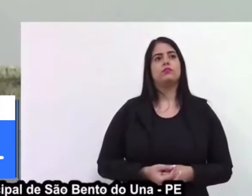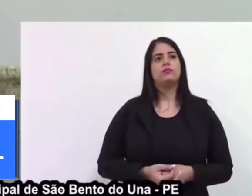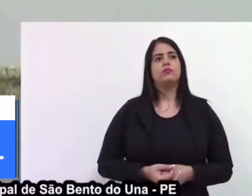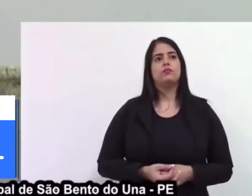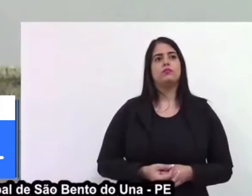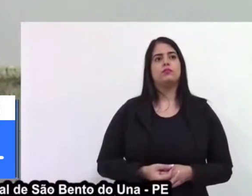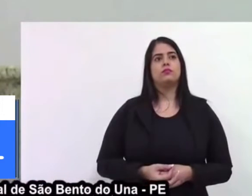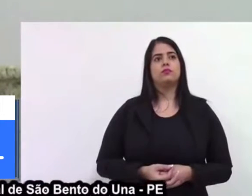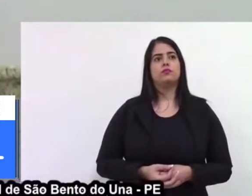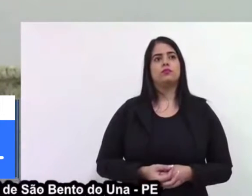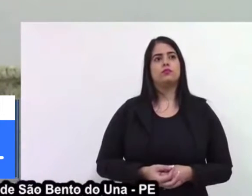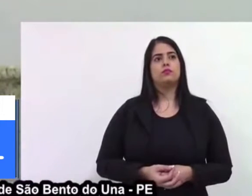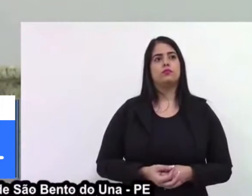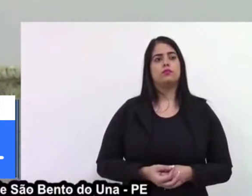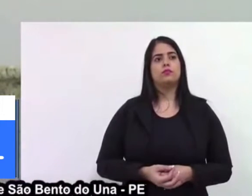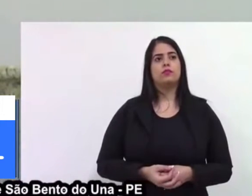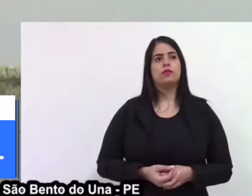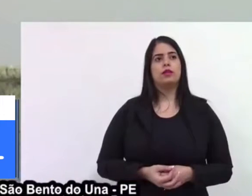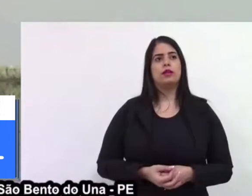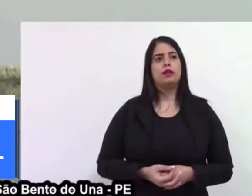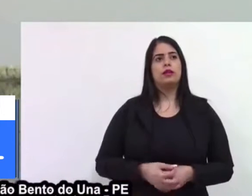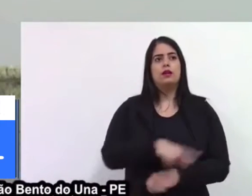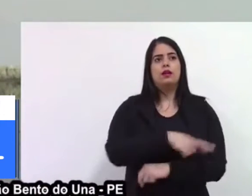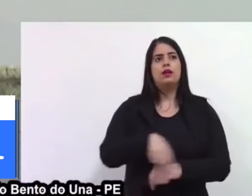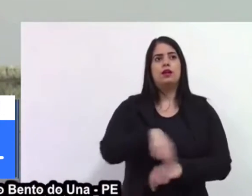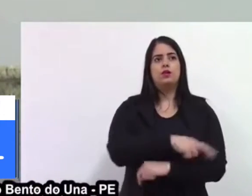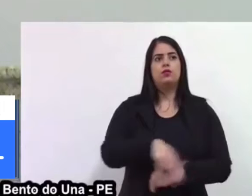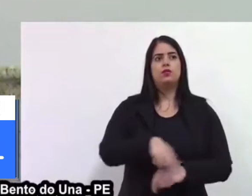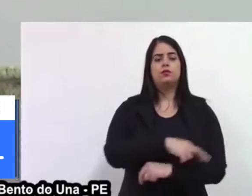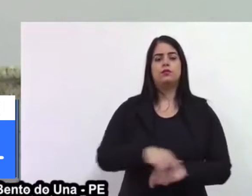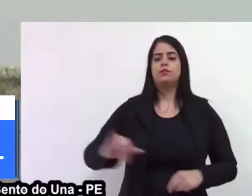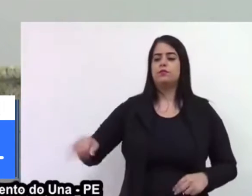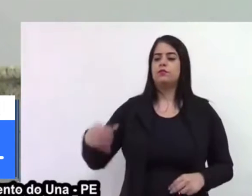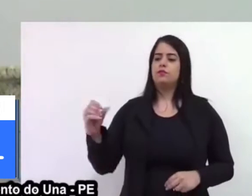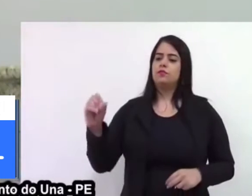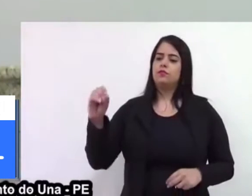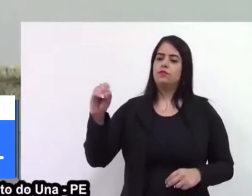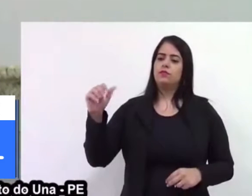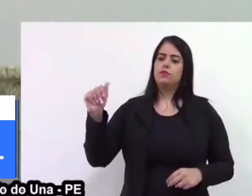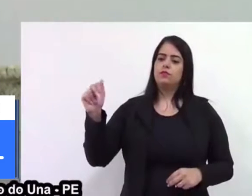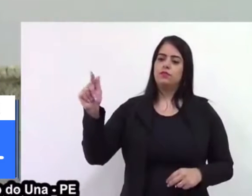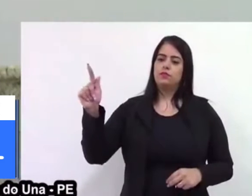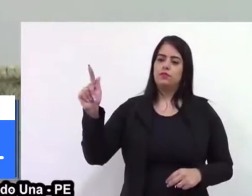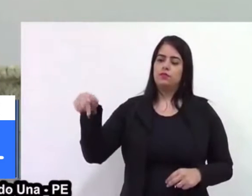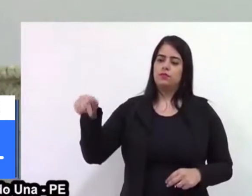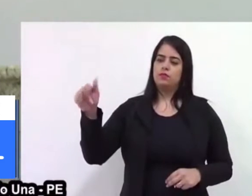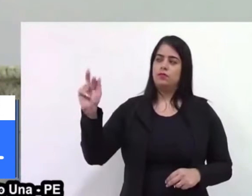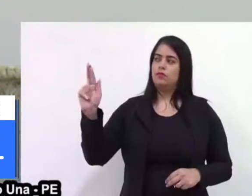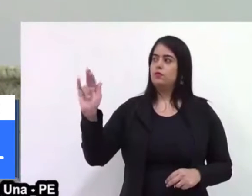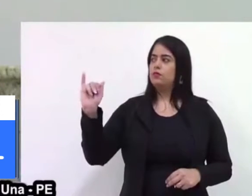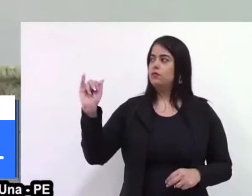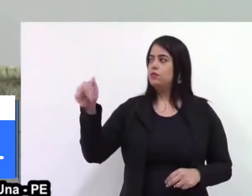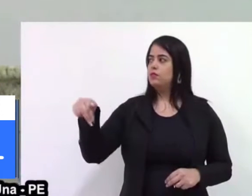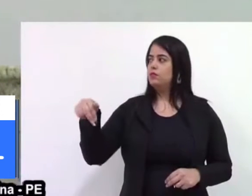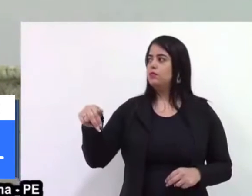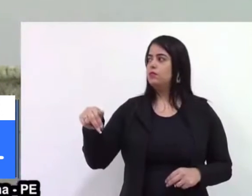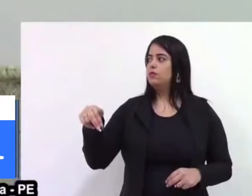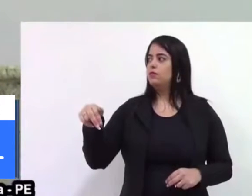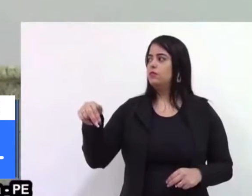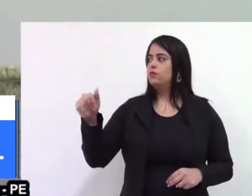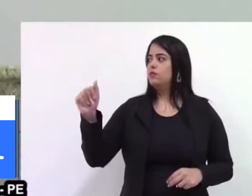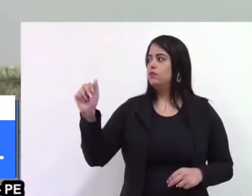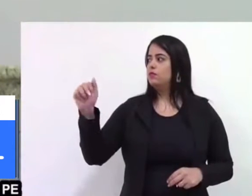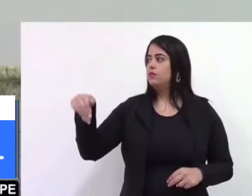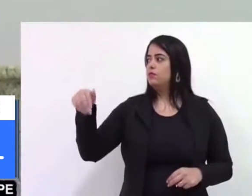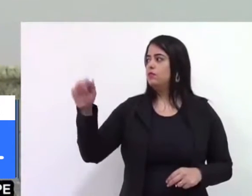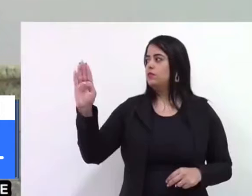E aquela rua ali, o vereador padre falou do Joaquim Nambuco. Eu também já tinha conversado já umas duas vezes com